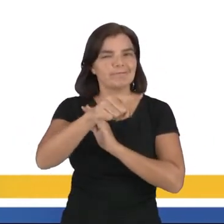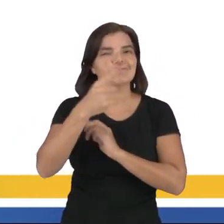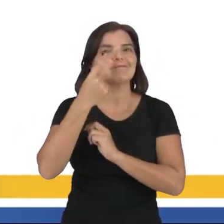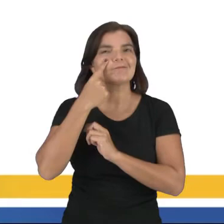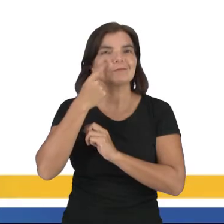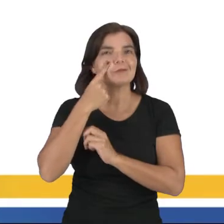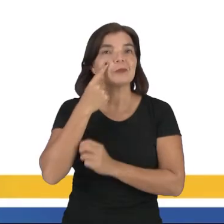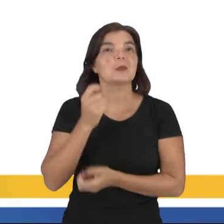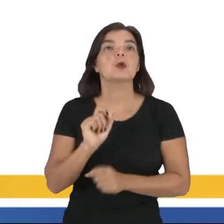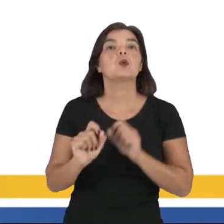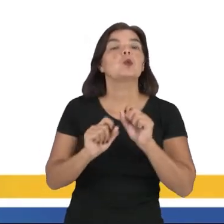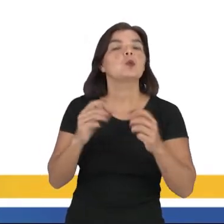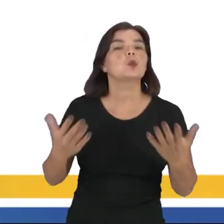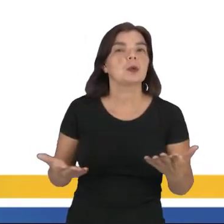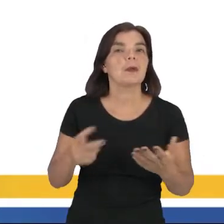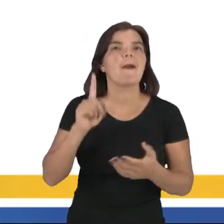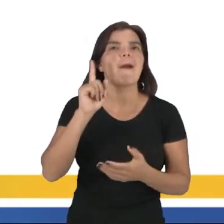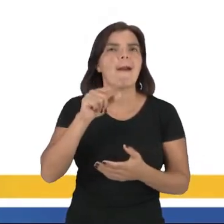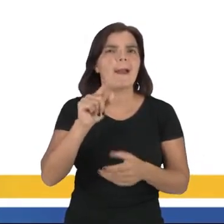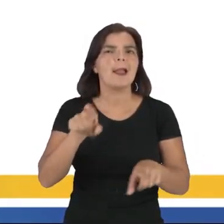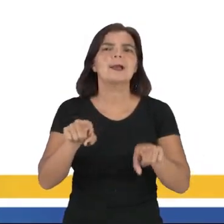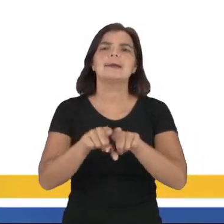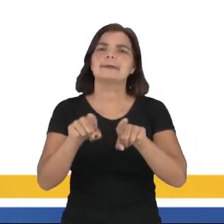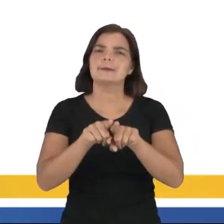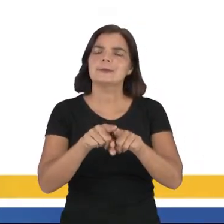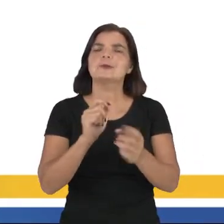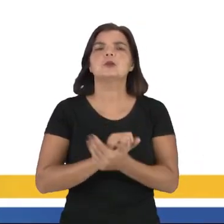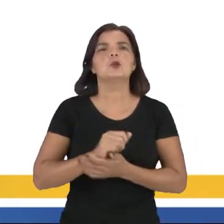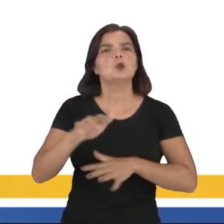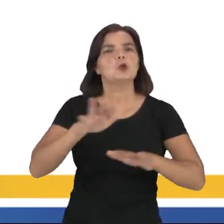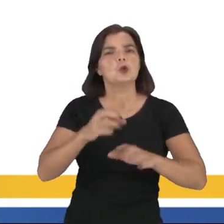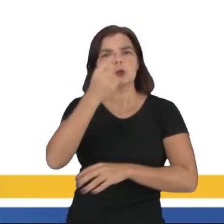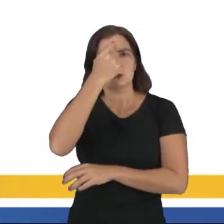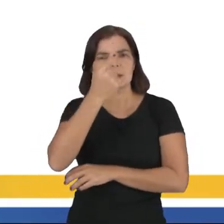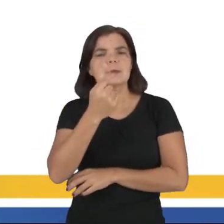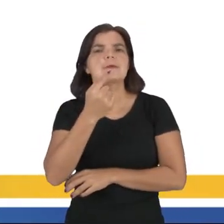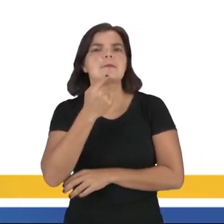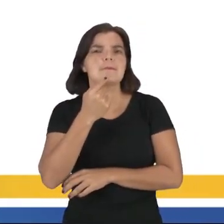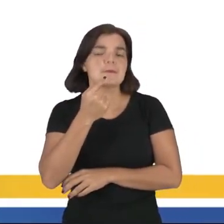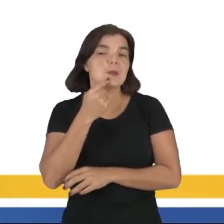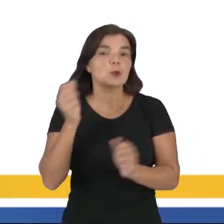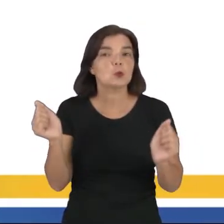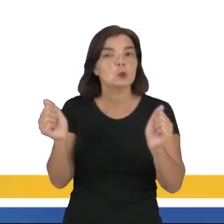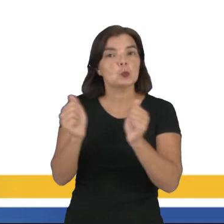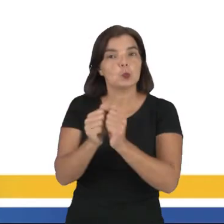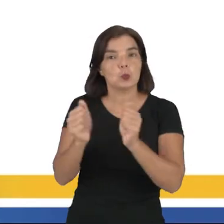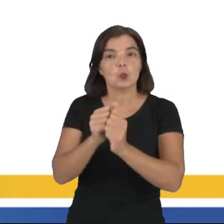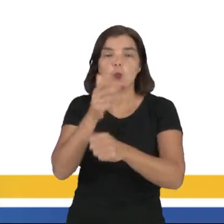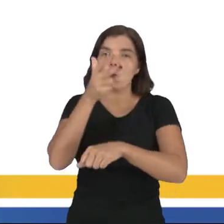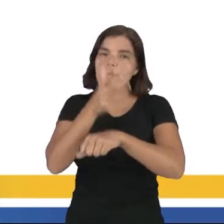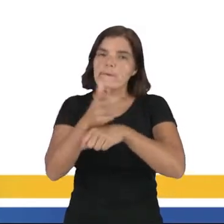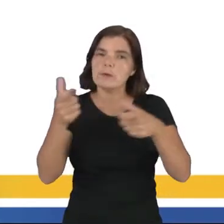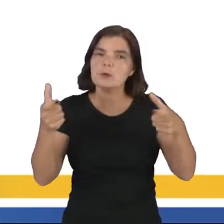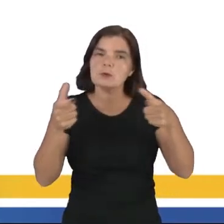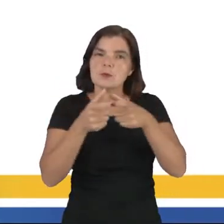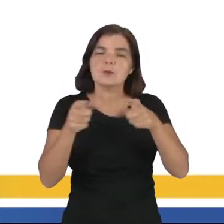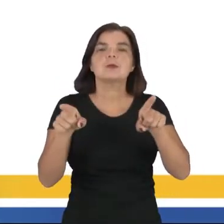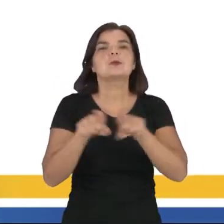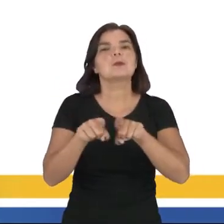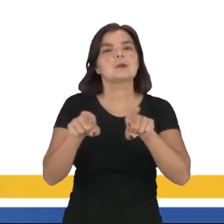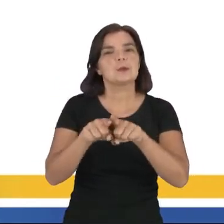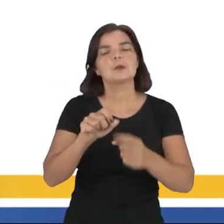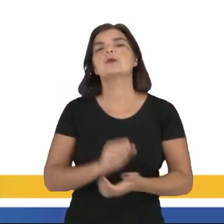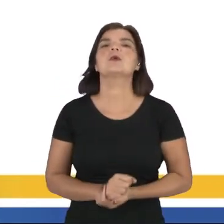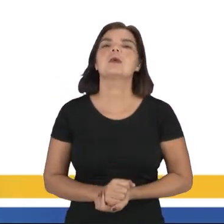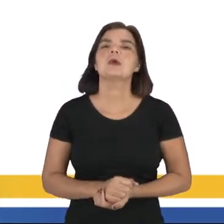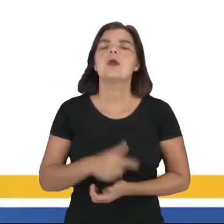vocês. Observem também que é uma sucessão de imagens que acaba se formando um vídeo curto e